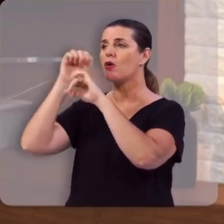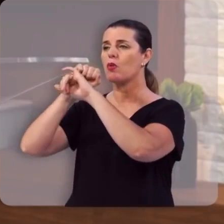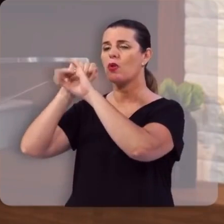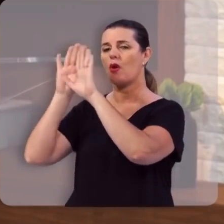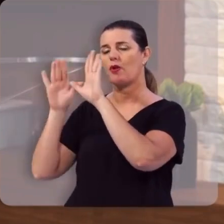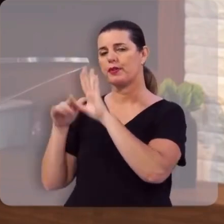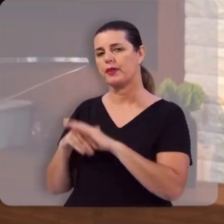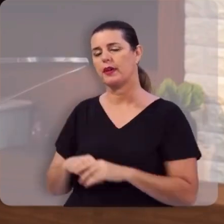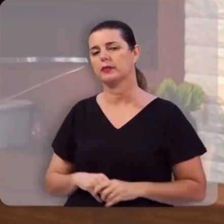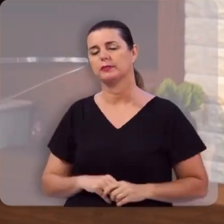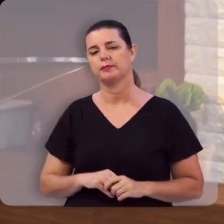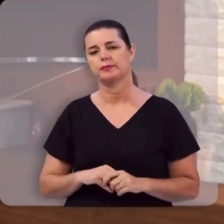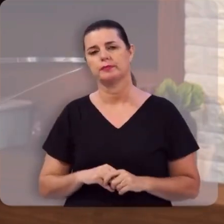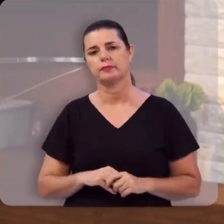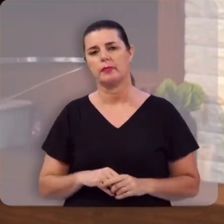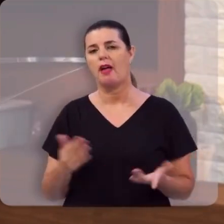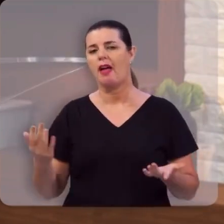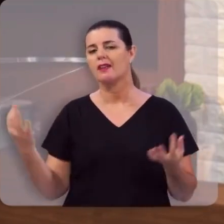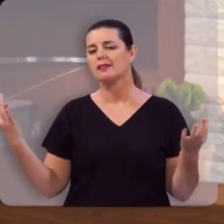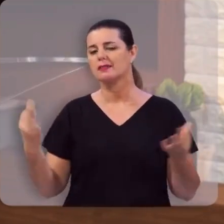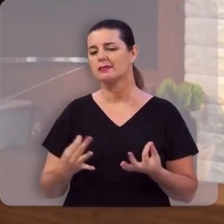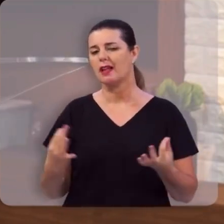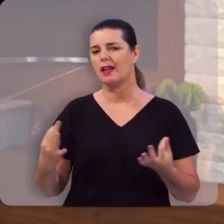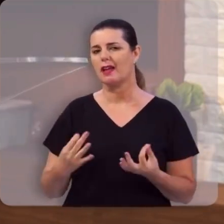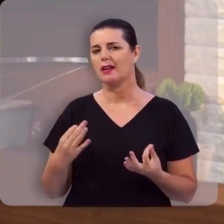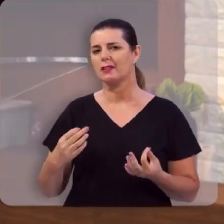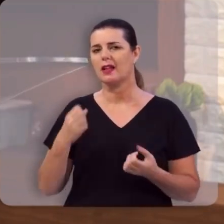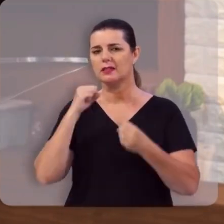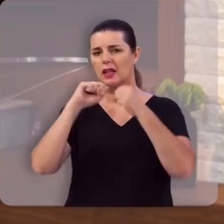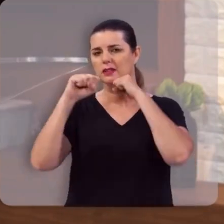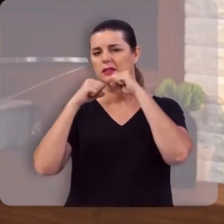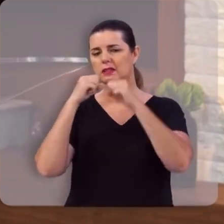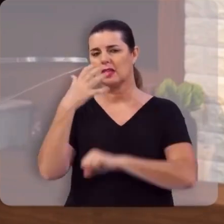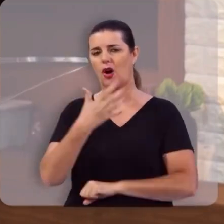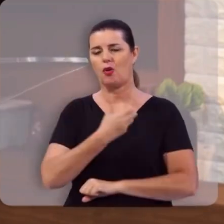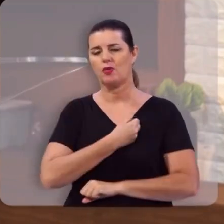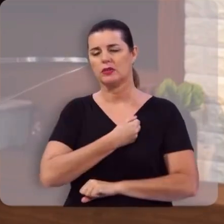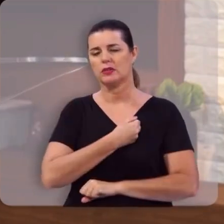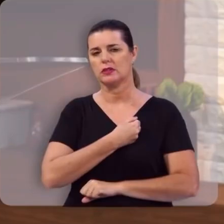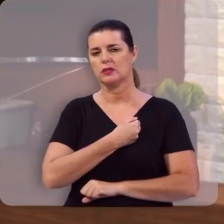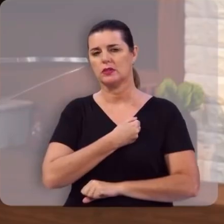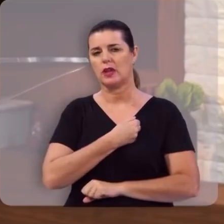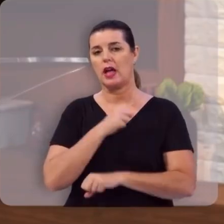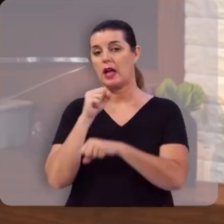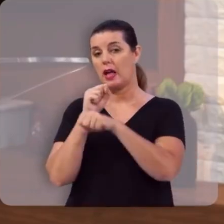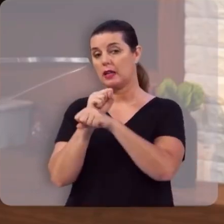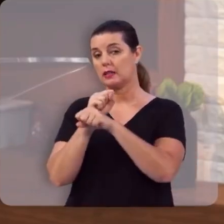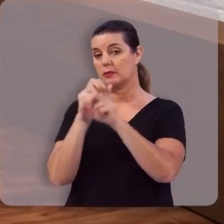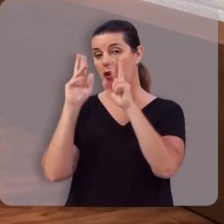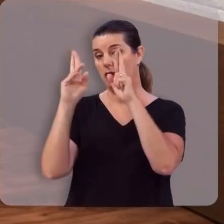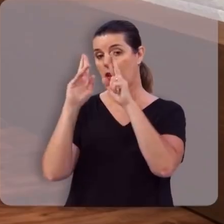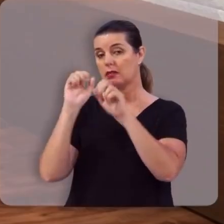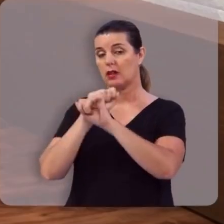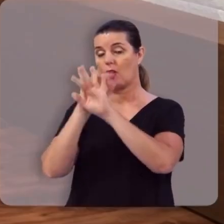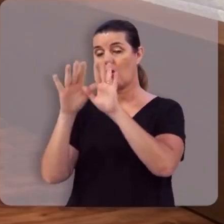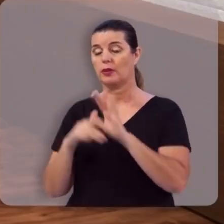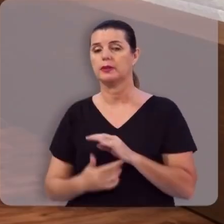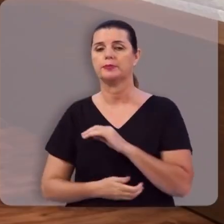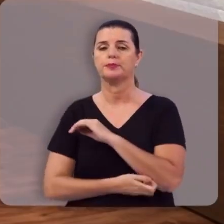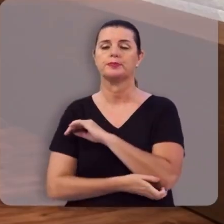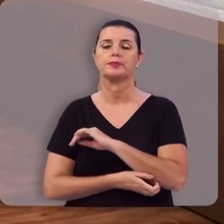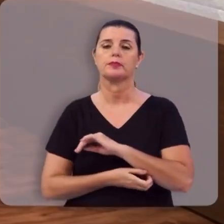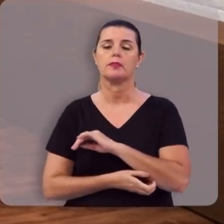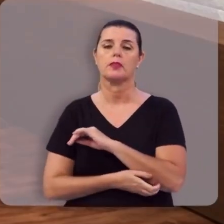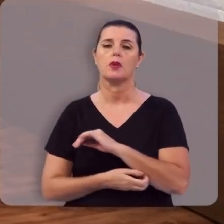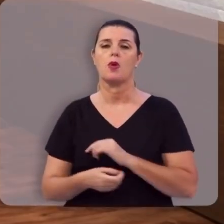na glória. Esta é a certeza de um salvo, esperança da glória. Isso